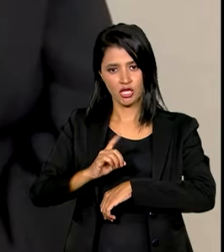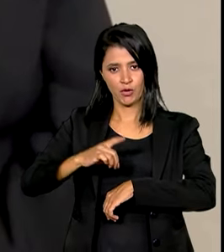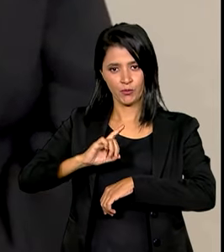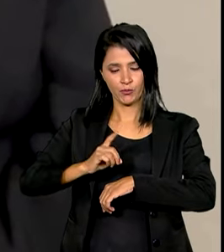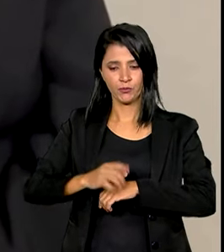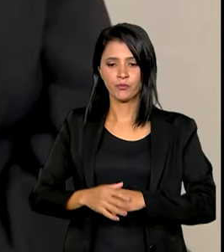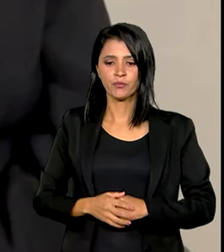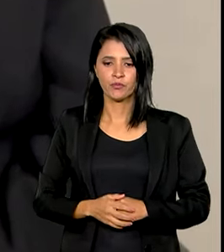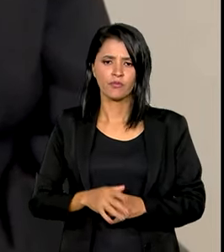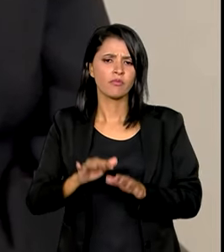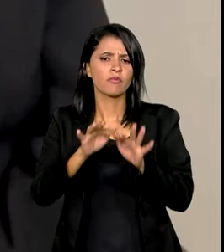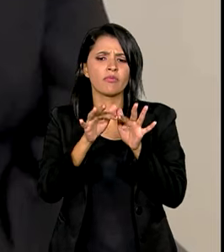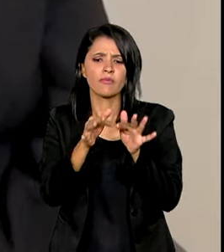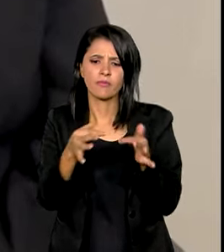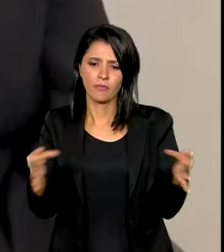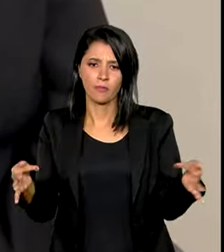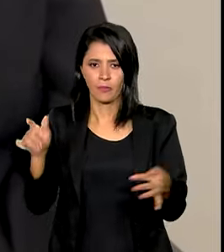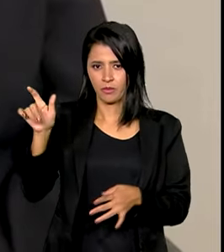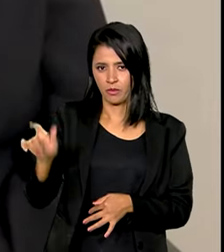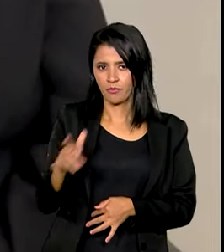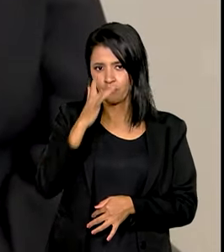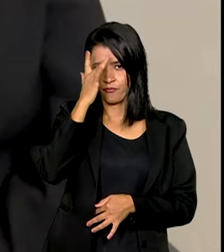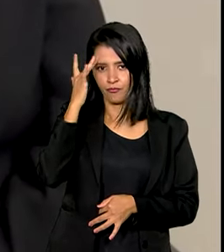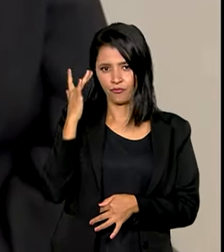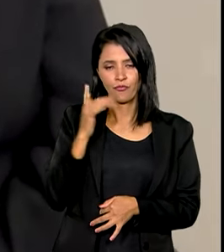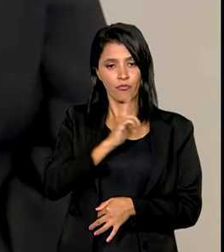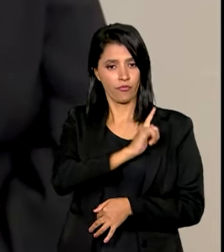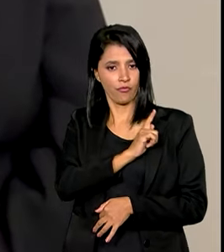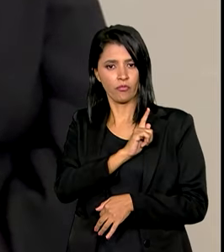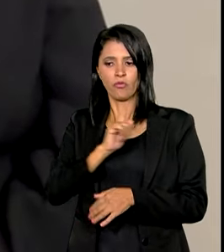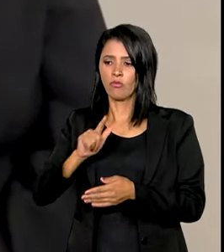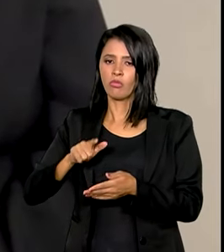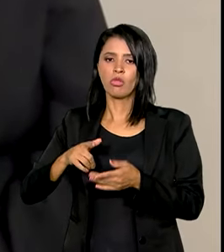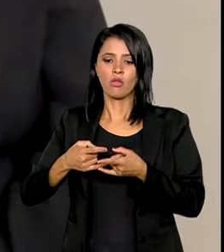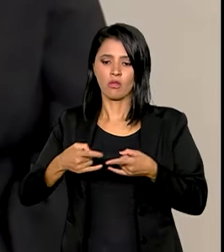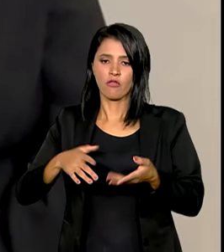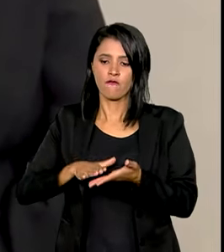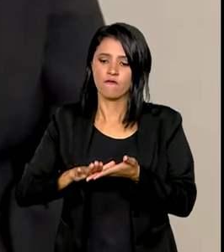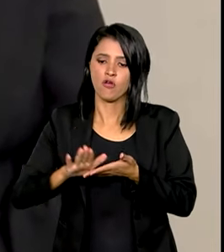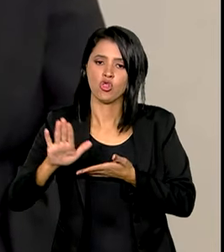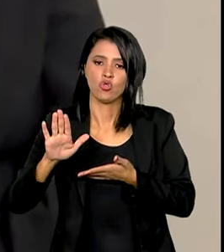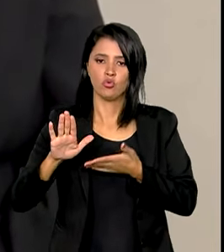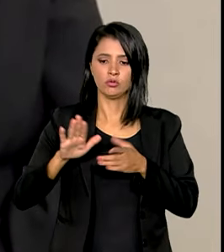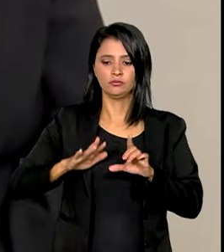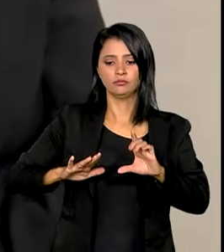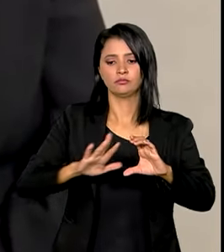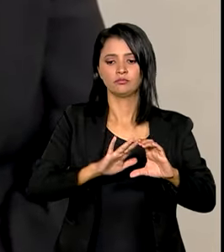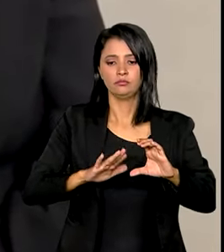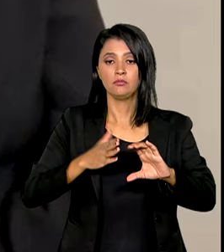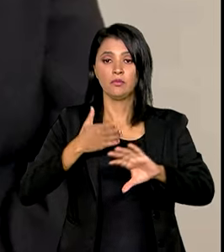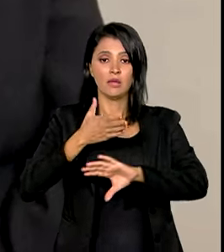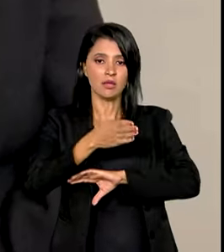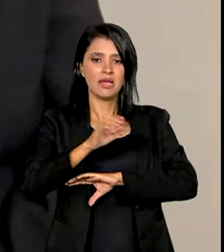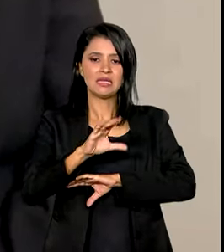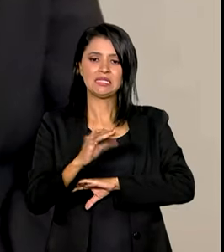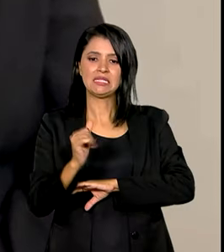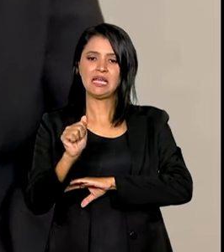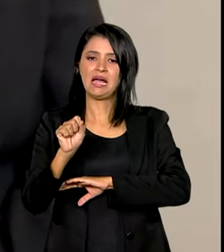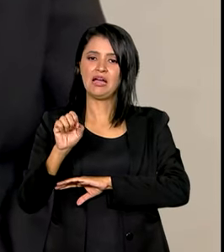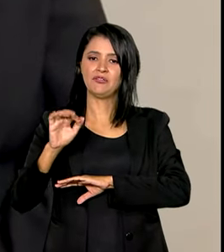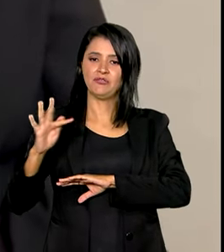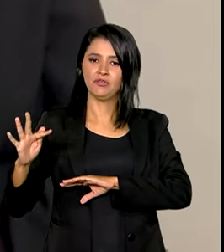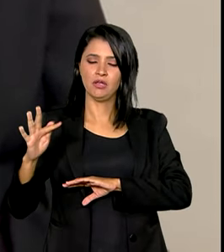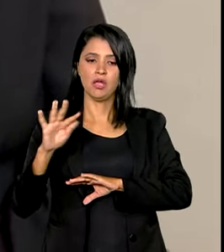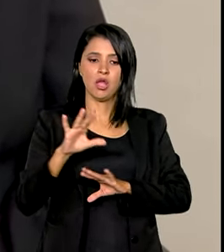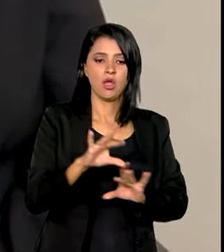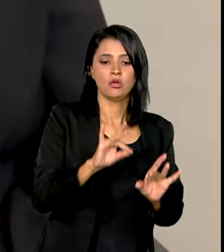E é muito simples. O gestor, ao receber uma fatura com o QR Code, entrará no CIAF, copiará o link Copia e Cola